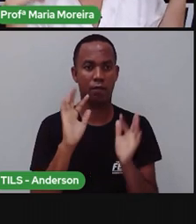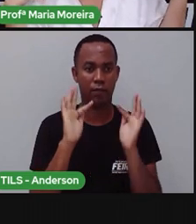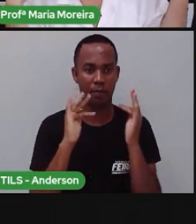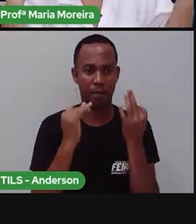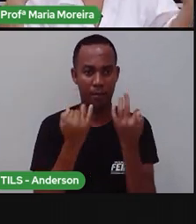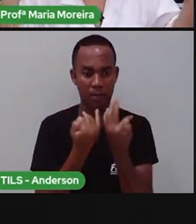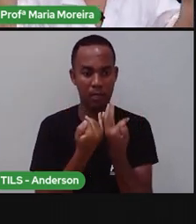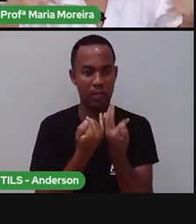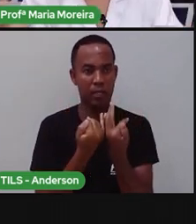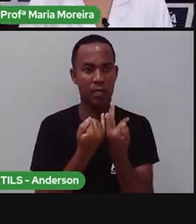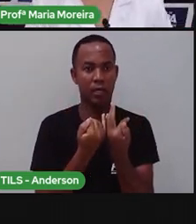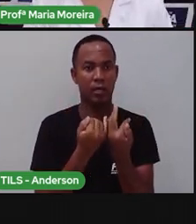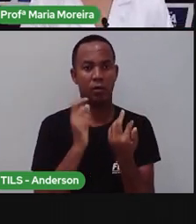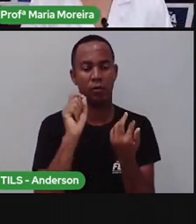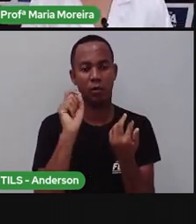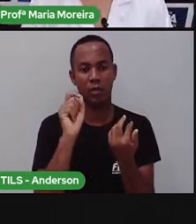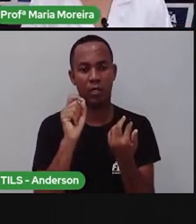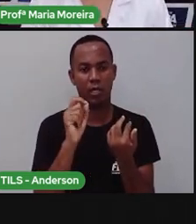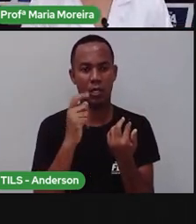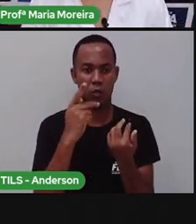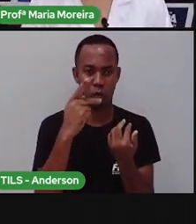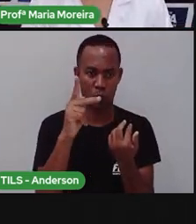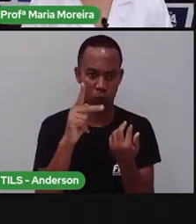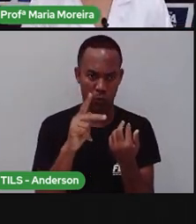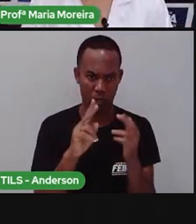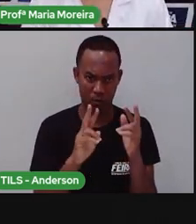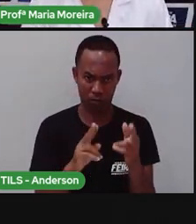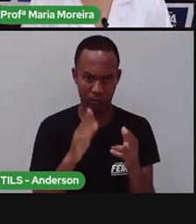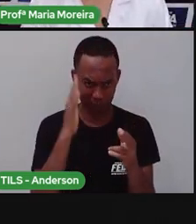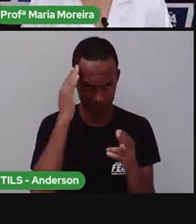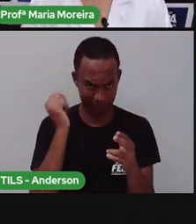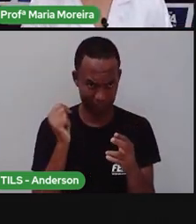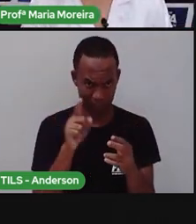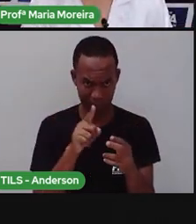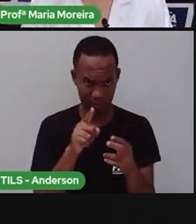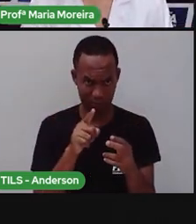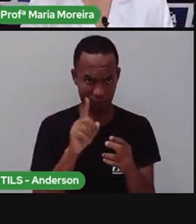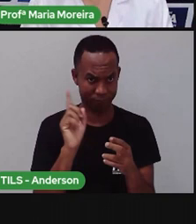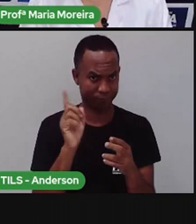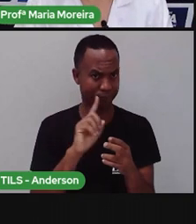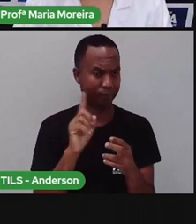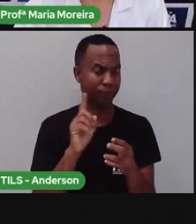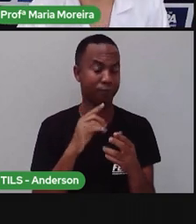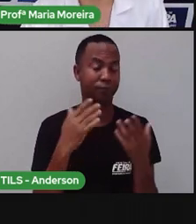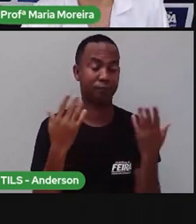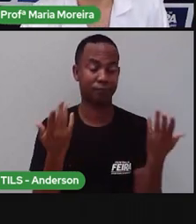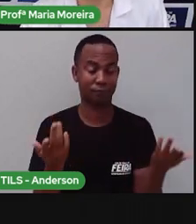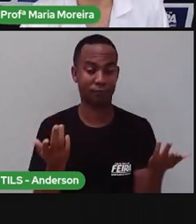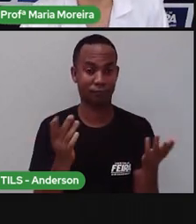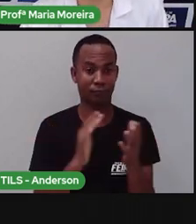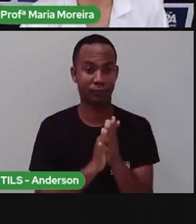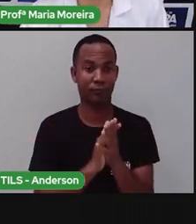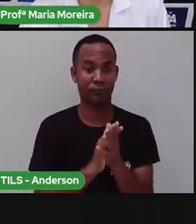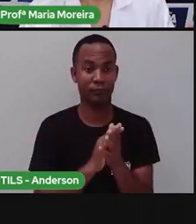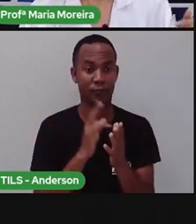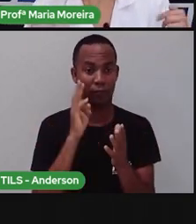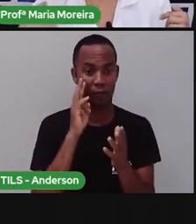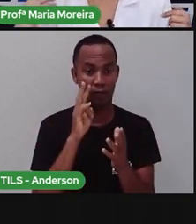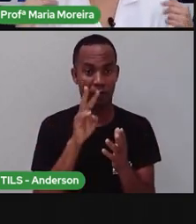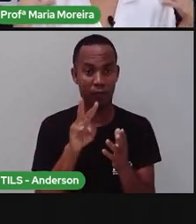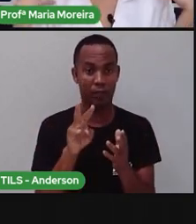família, não necessariamente é a tradição da sua? Você sabia disso? Pronto. Olha só.